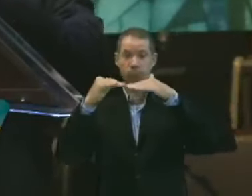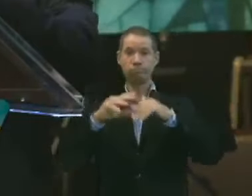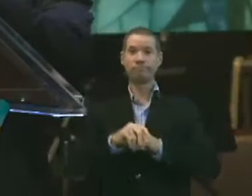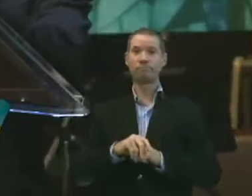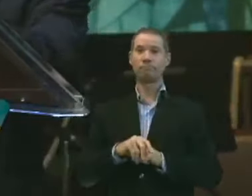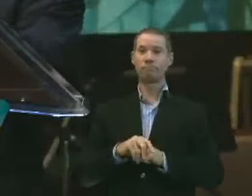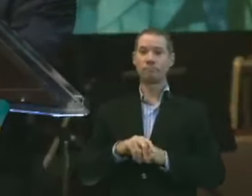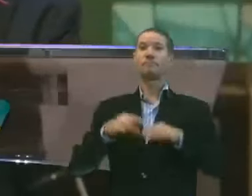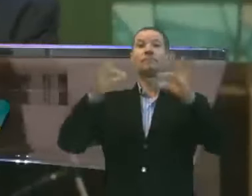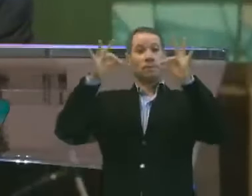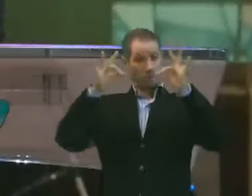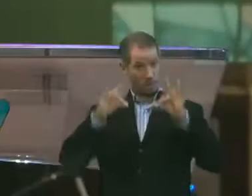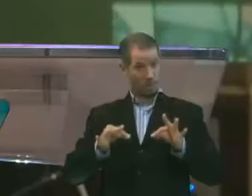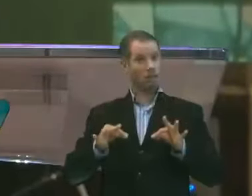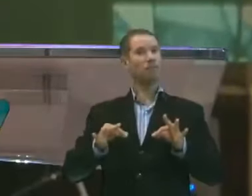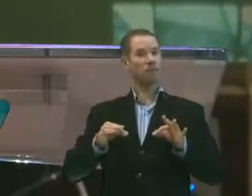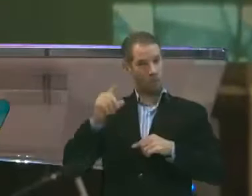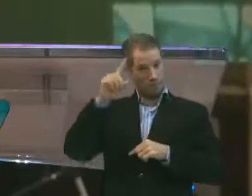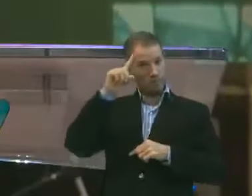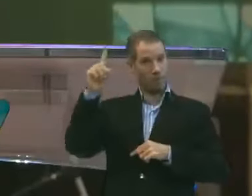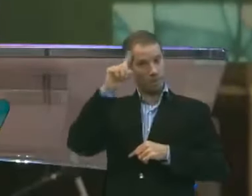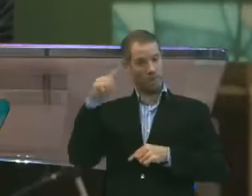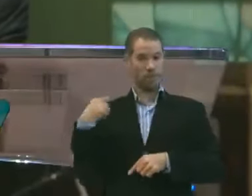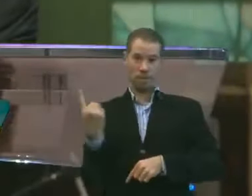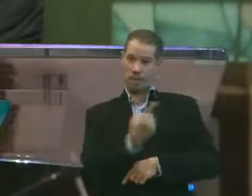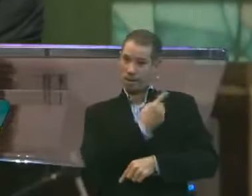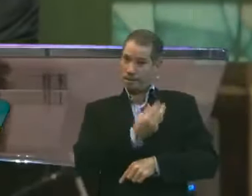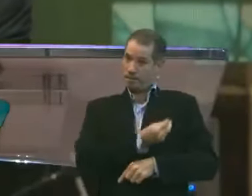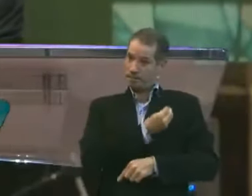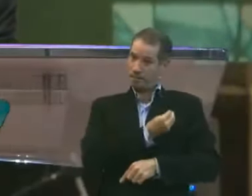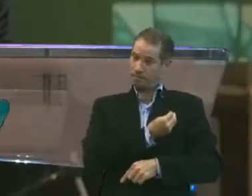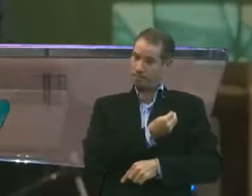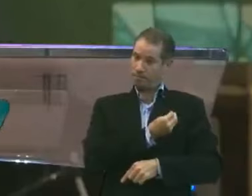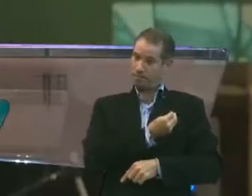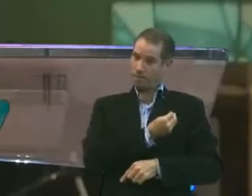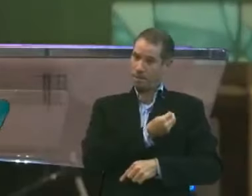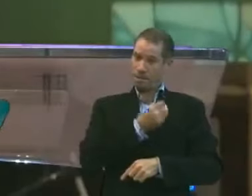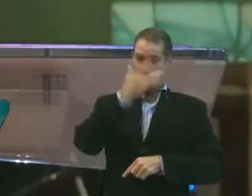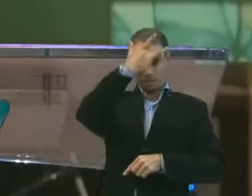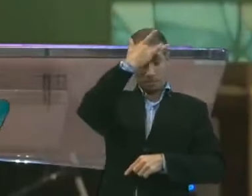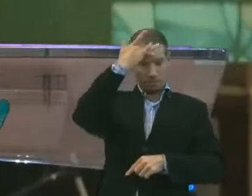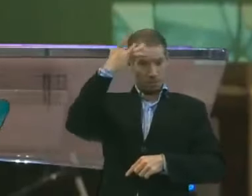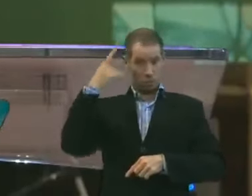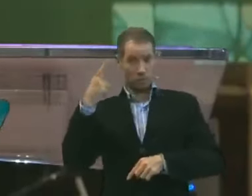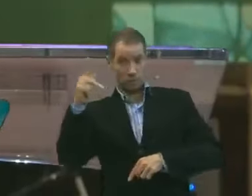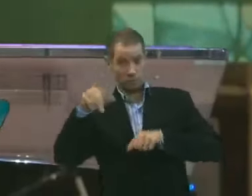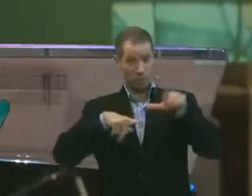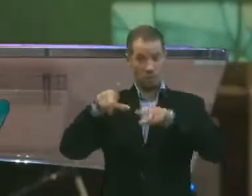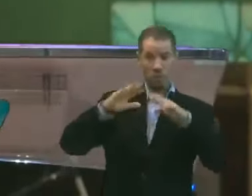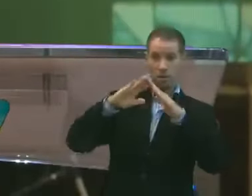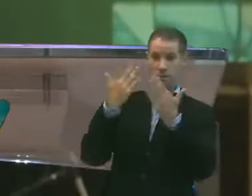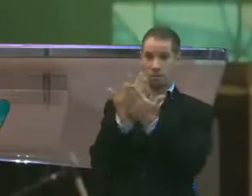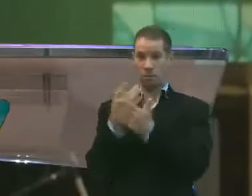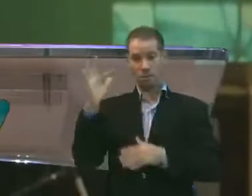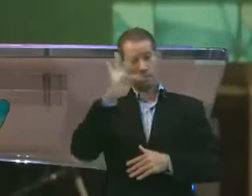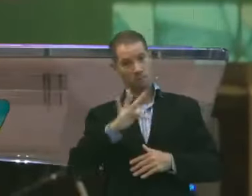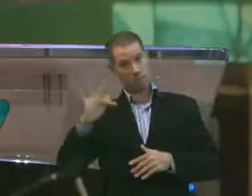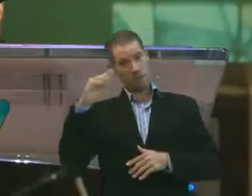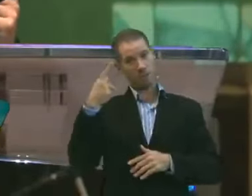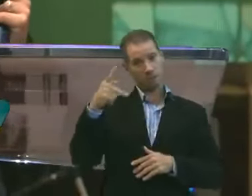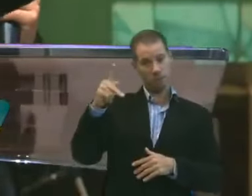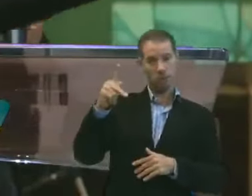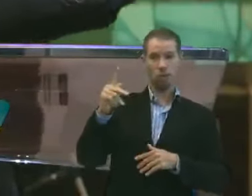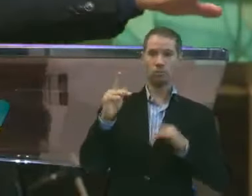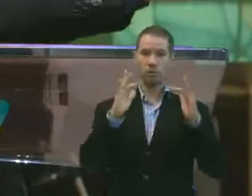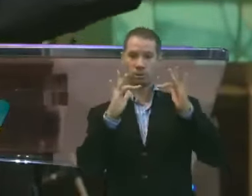E é exatamente assim que deve ser no dia a dia da nossa vida. Quando as pessoas no seu trabalho, na sua escola, na faculdade, nos teus